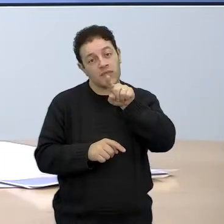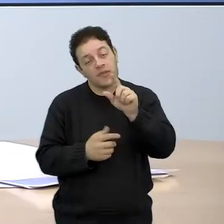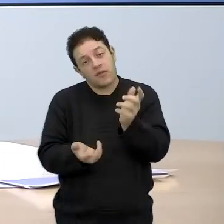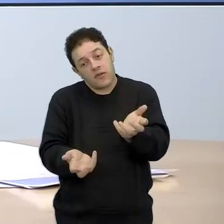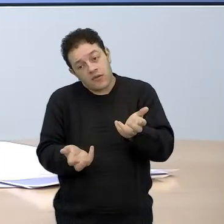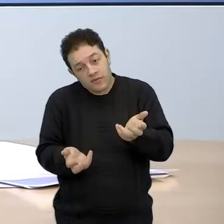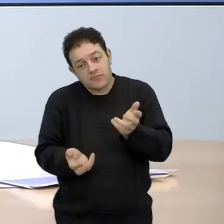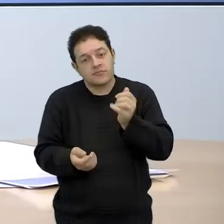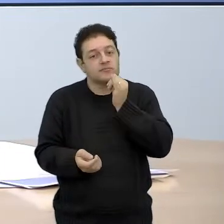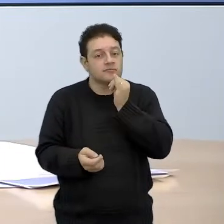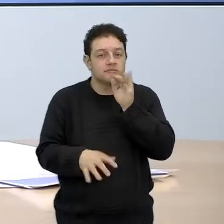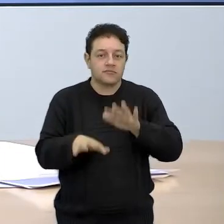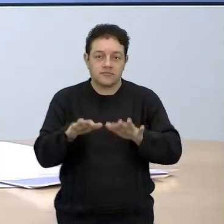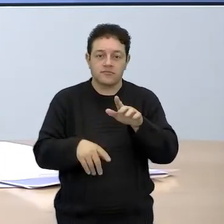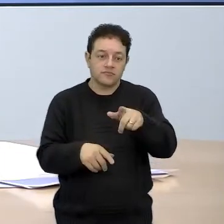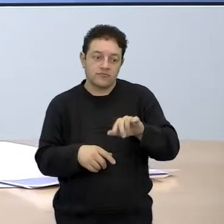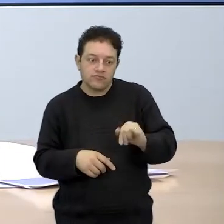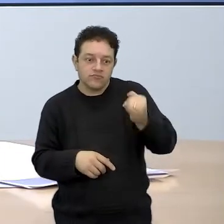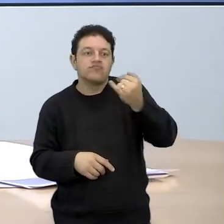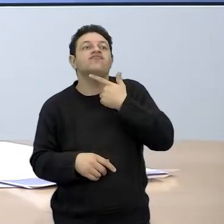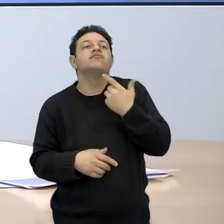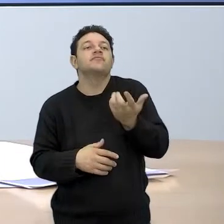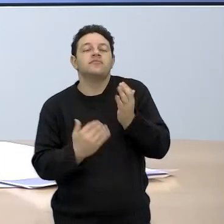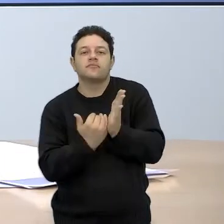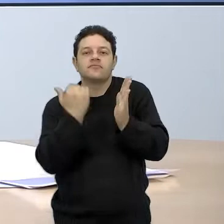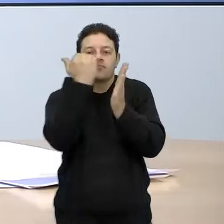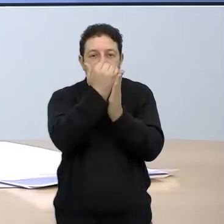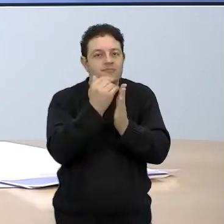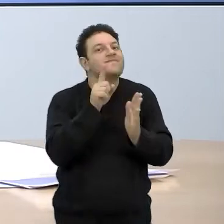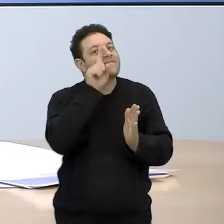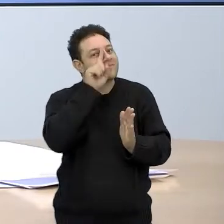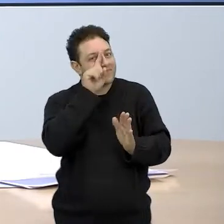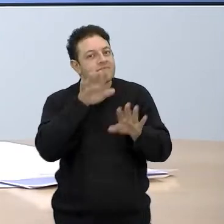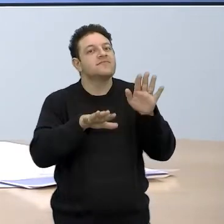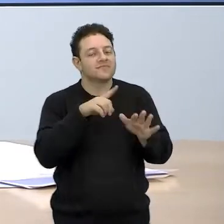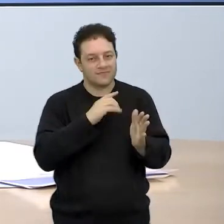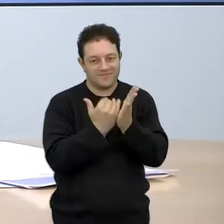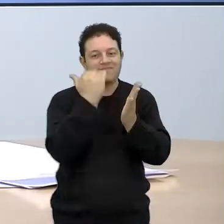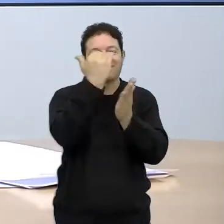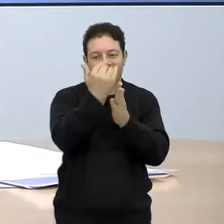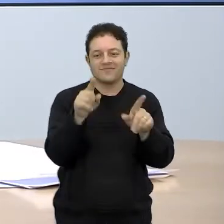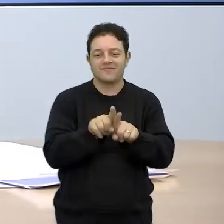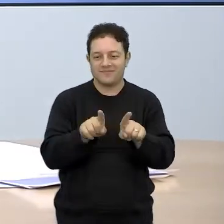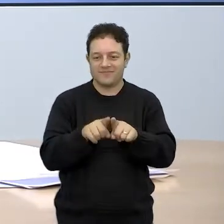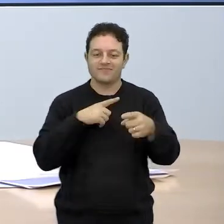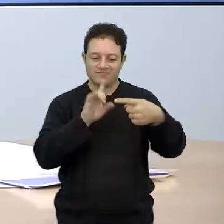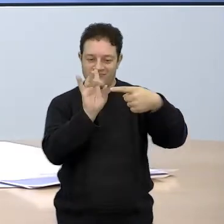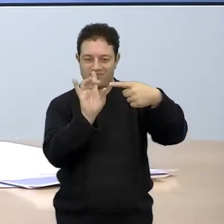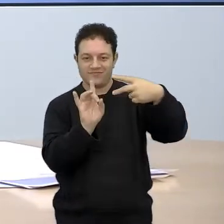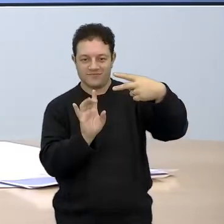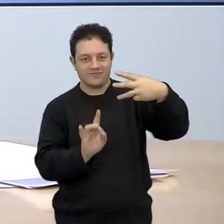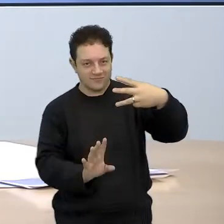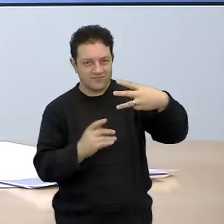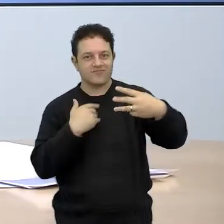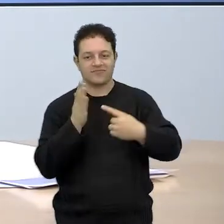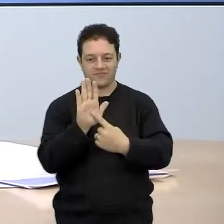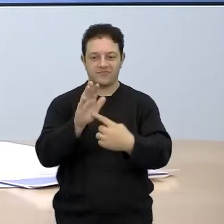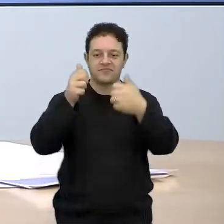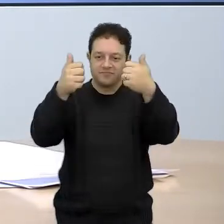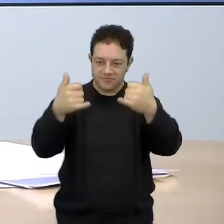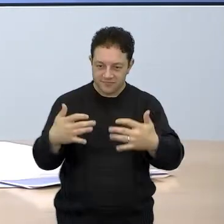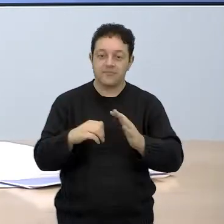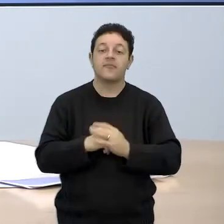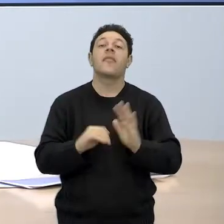quiser, né, tiver uma rentabilidade maior, o risco também é maior. Então tá aí os três tipos de perfil que eu gostaria de falar hoje.